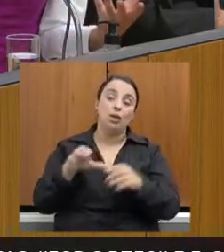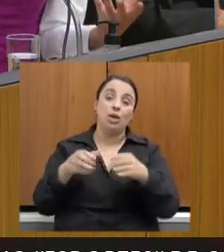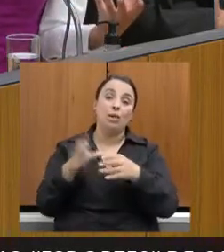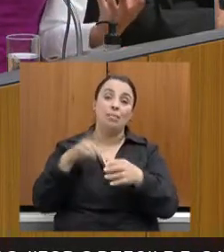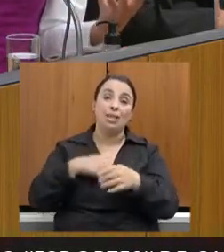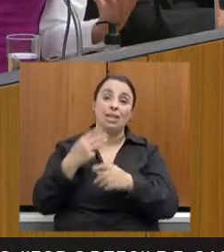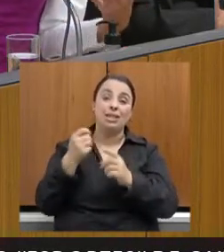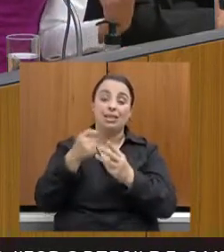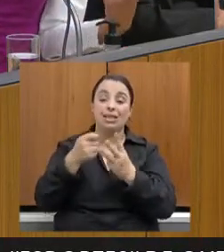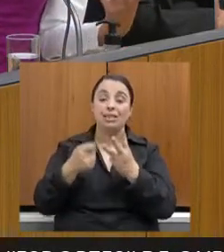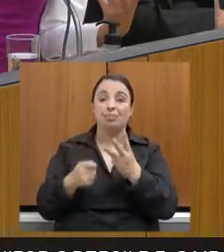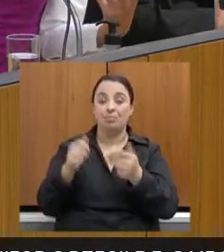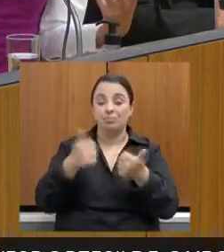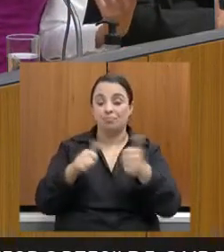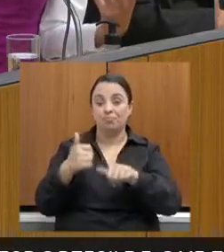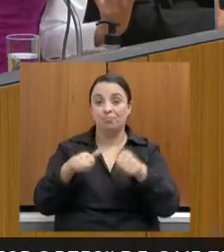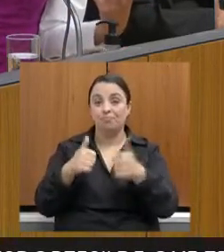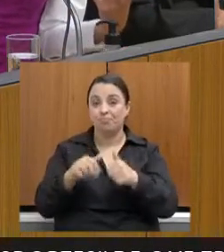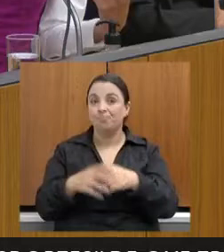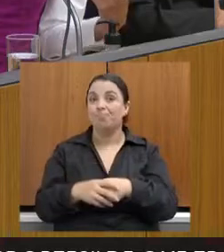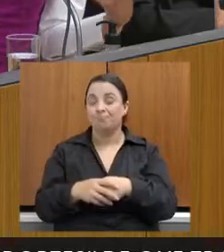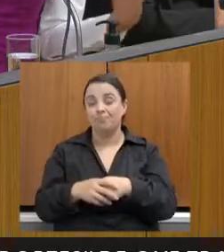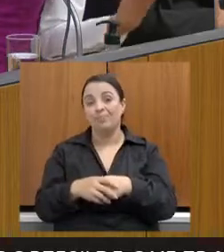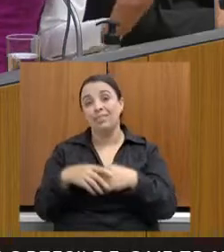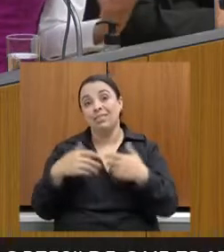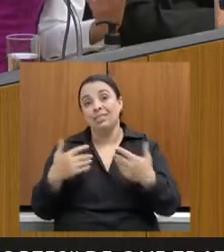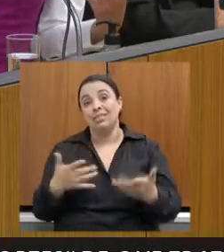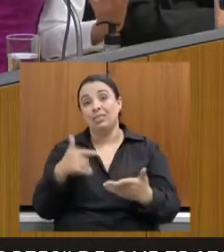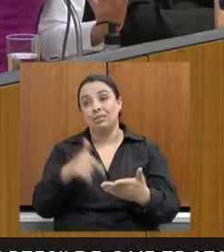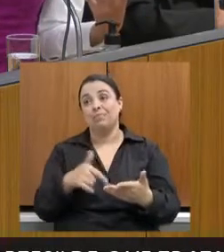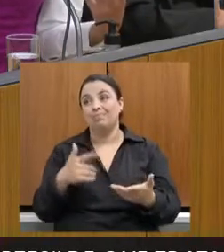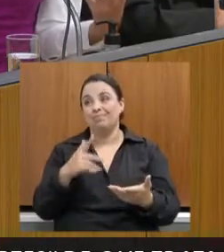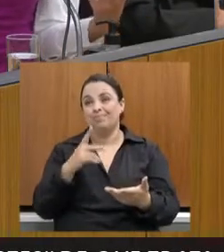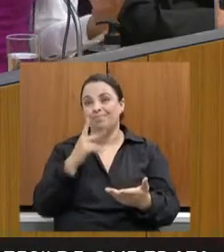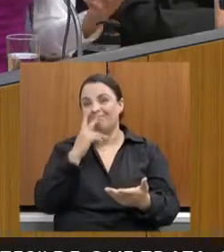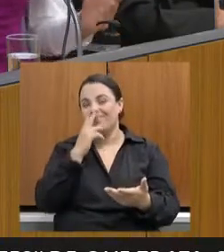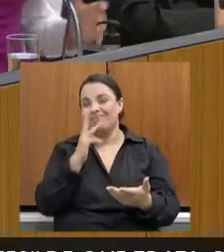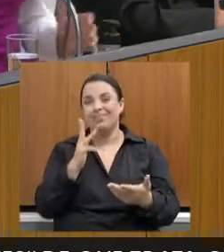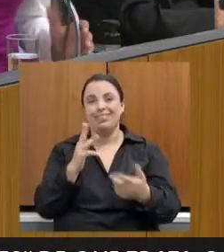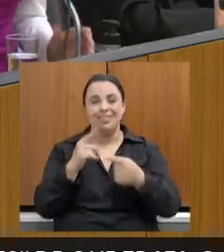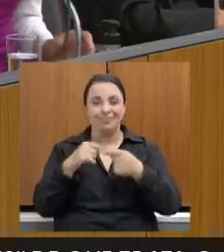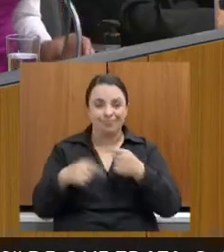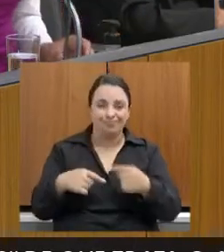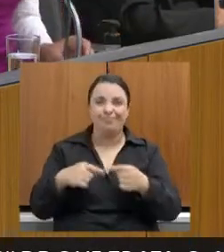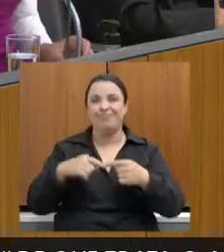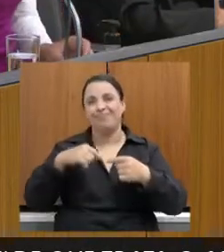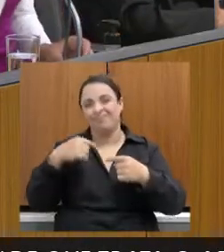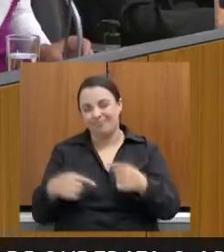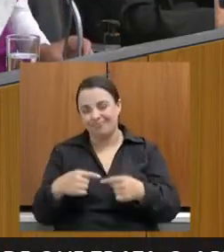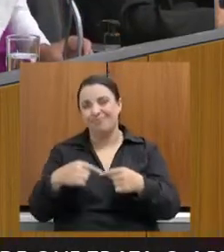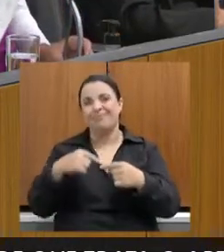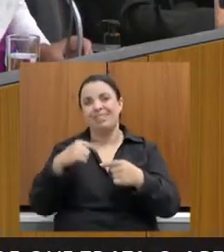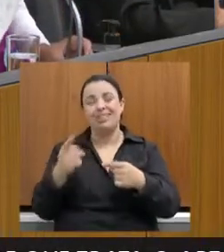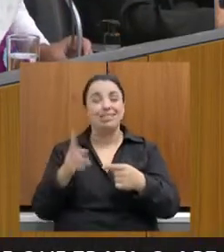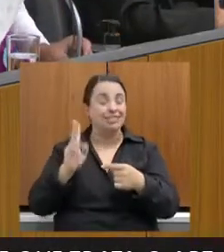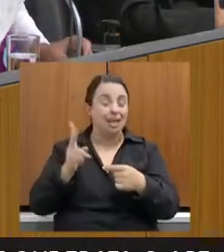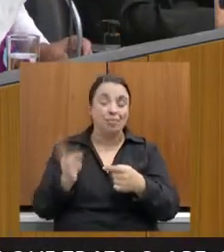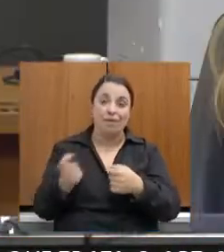análise. Então, de certa forma, é um círculo vicioso, vamos dizer assim, essa questão.